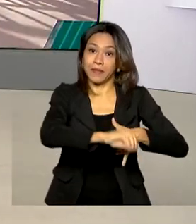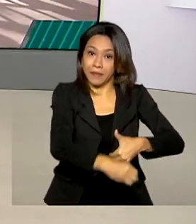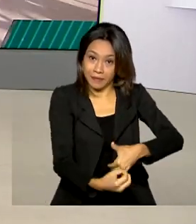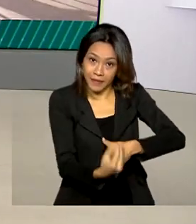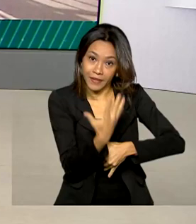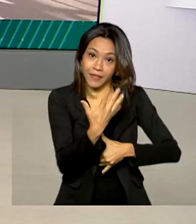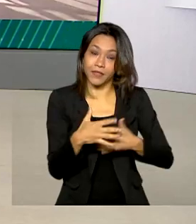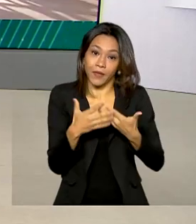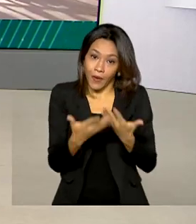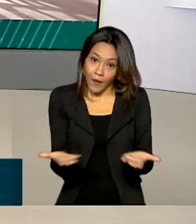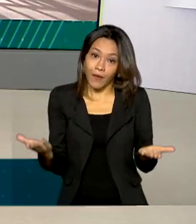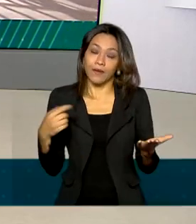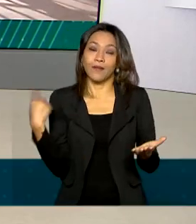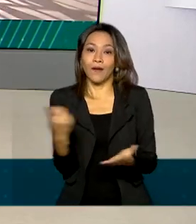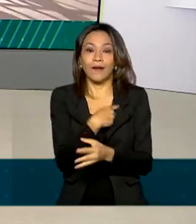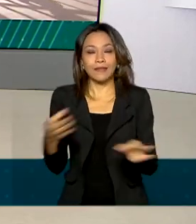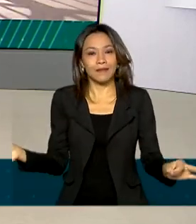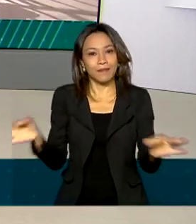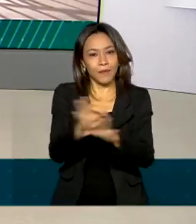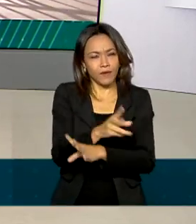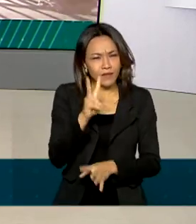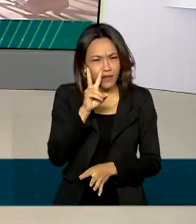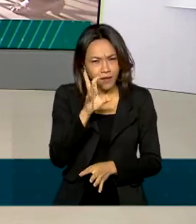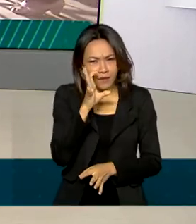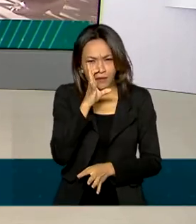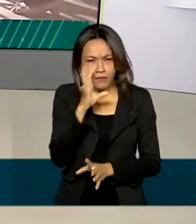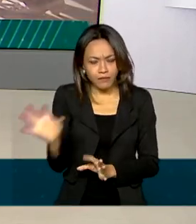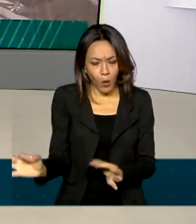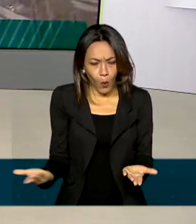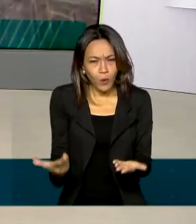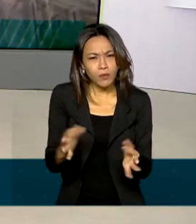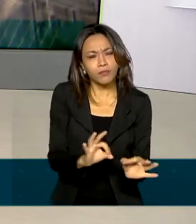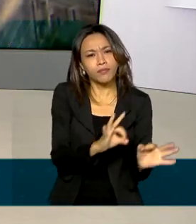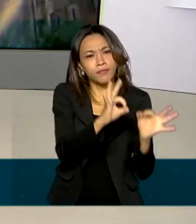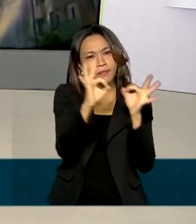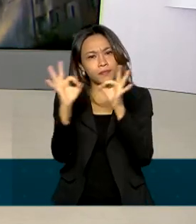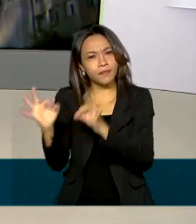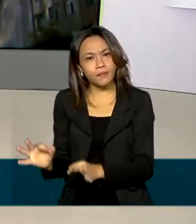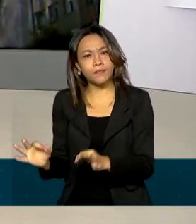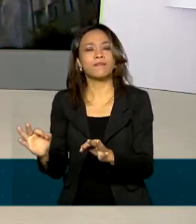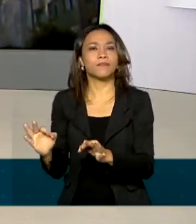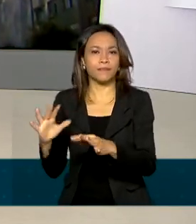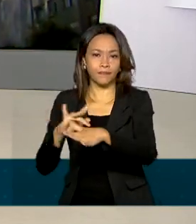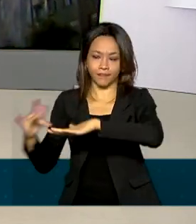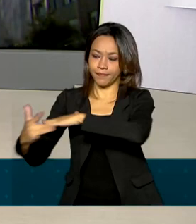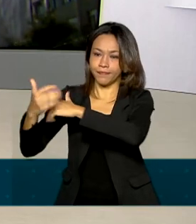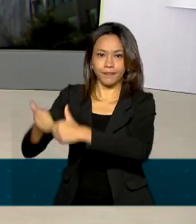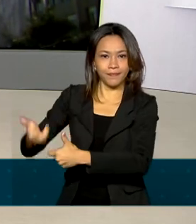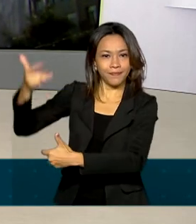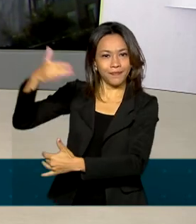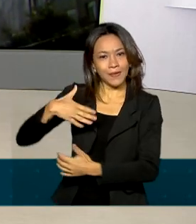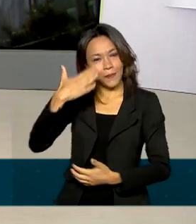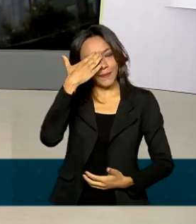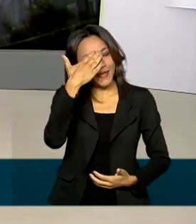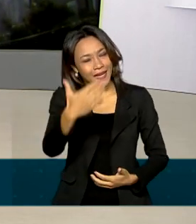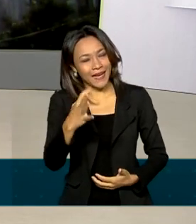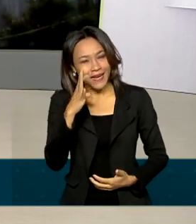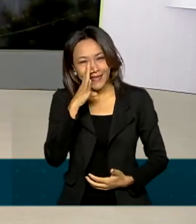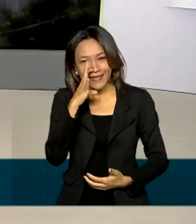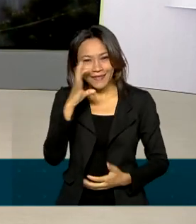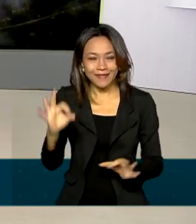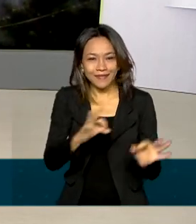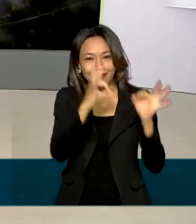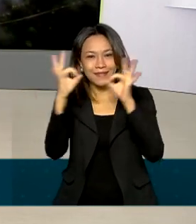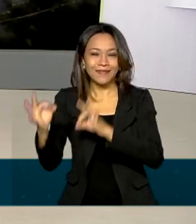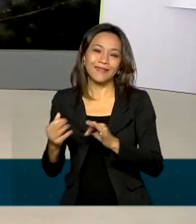Olha, o Brasil em Dia fica por aqui. As reportagens de hoje você pode conferir em nossas redes sociais. Muito obrigada pela sua audiência,